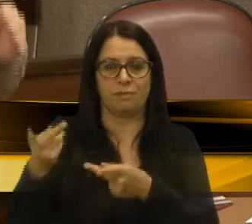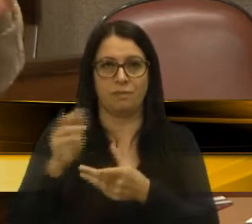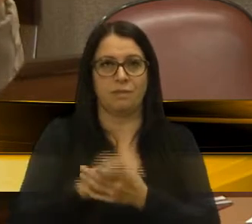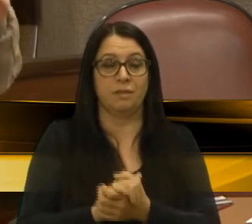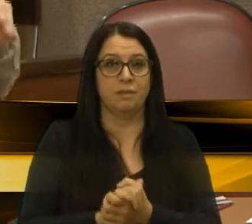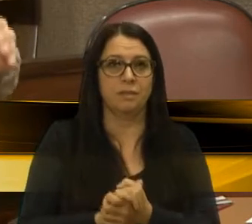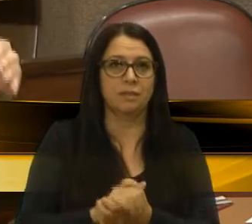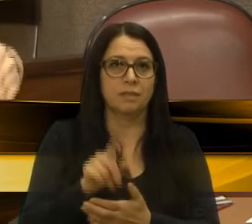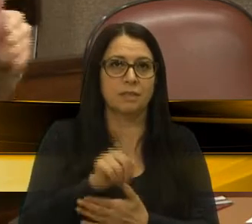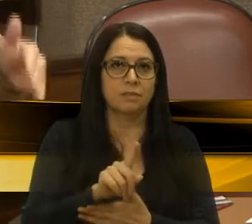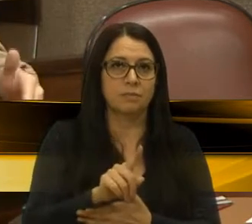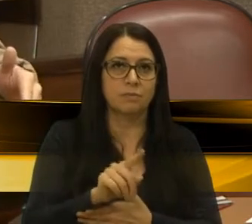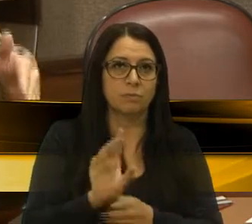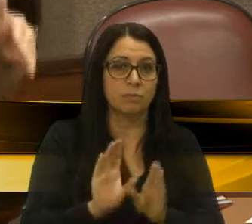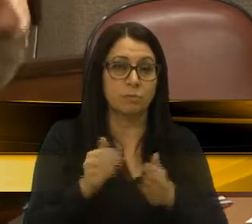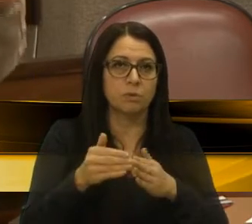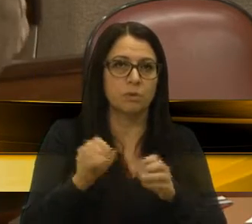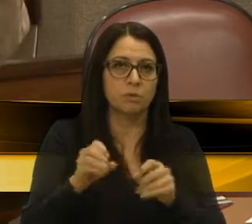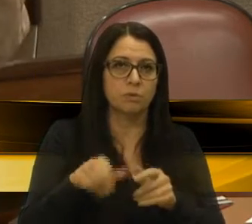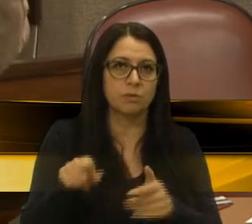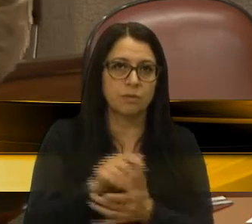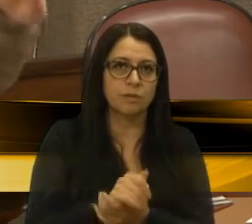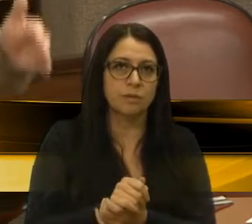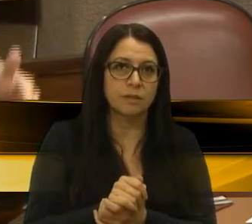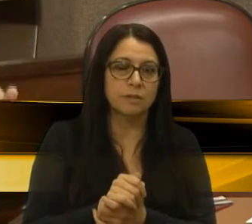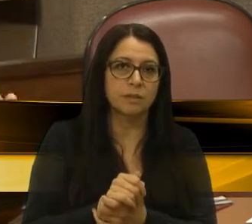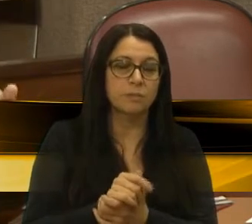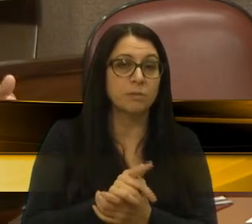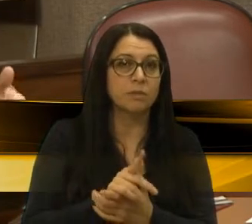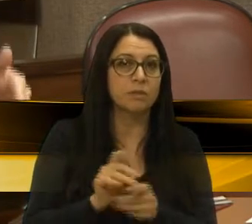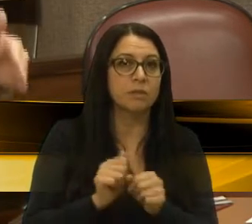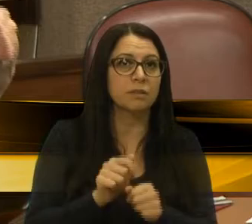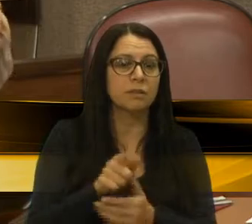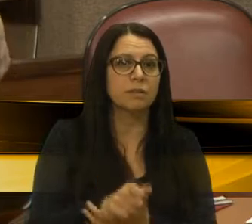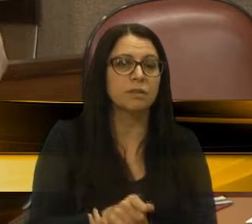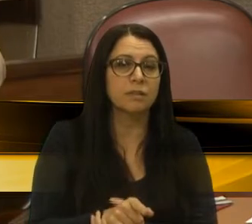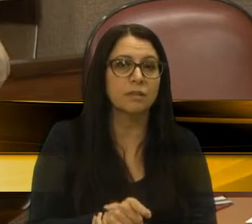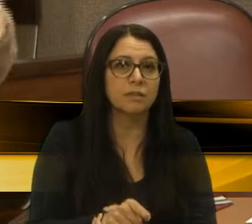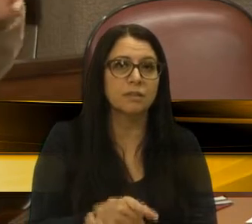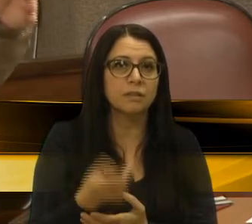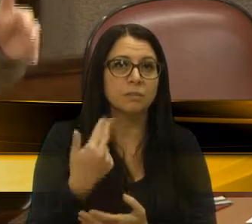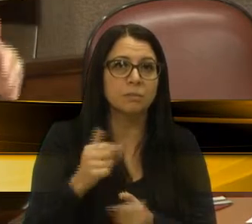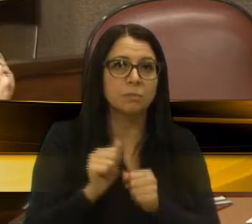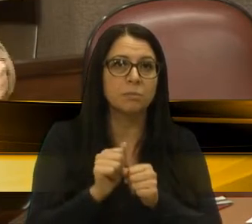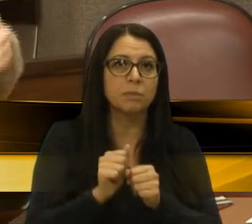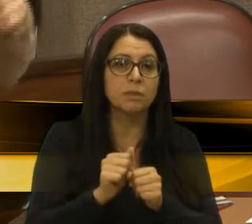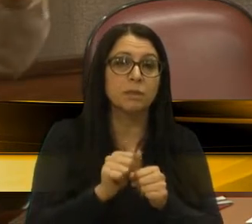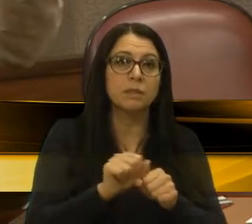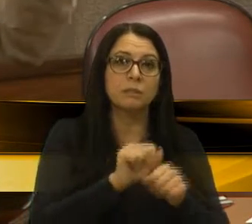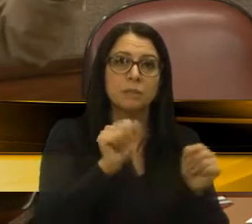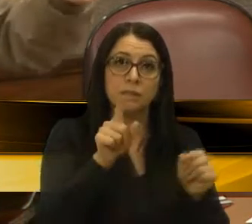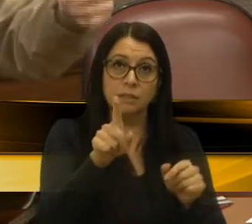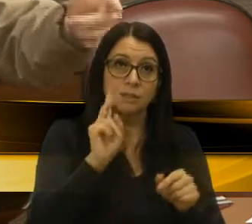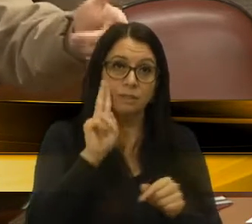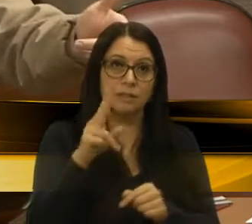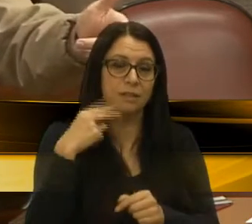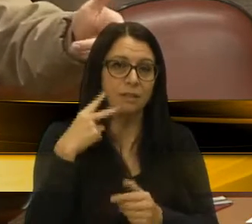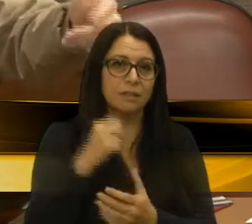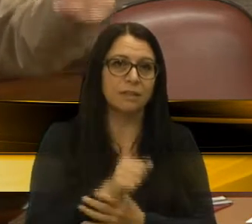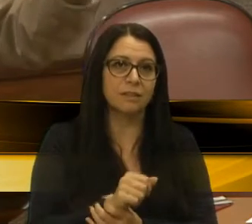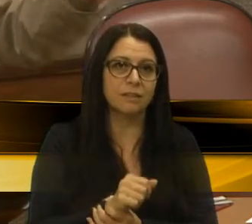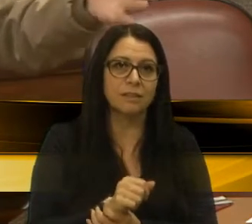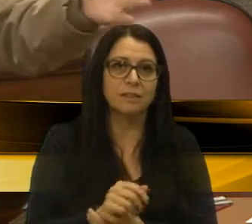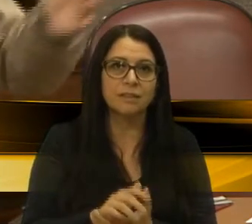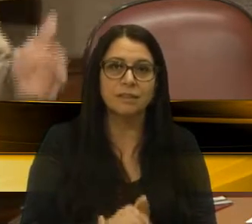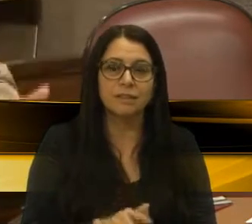peço que a Comissão de Educação possa estar presente em algum momento, seja na manhã, e se o senhor, o vereador Fiúza, quiser estar